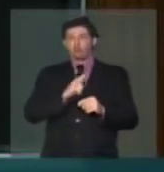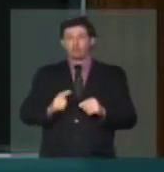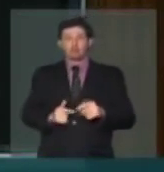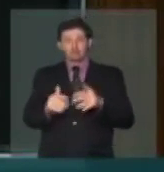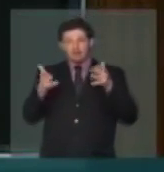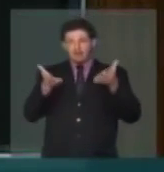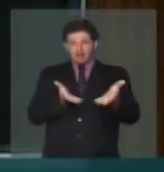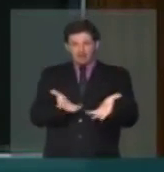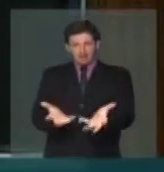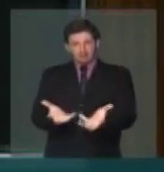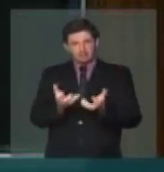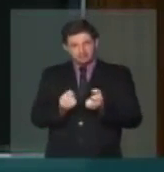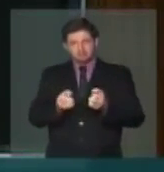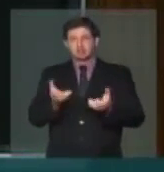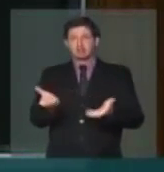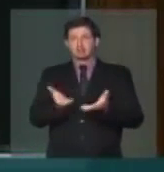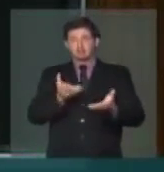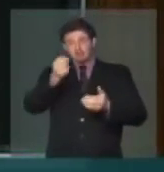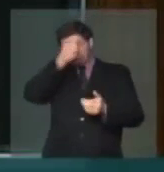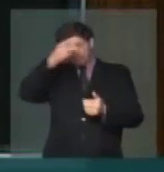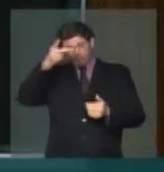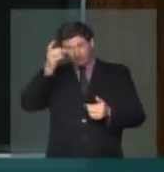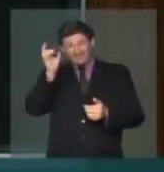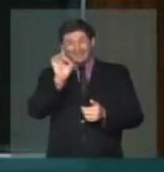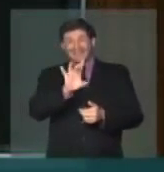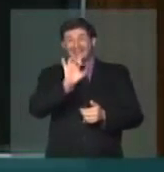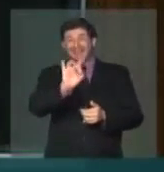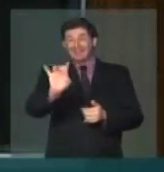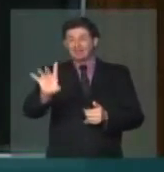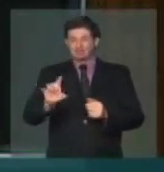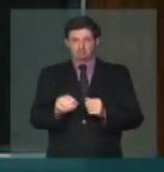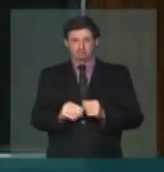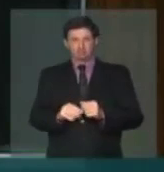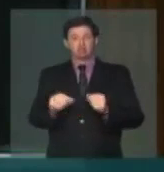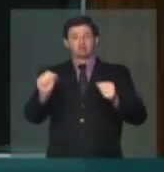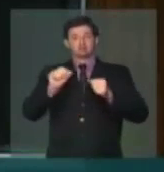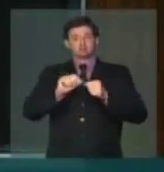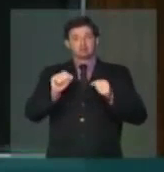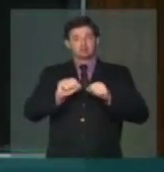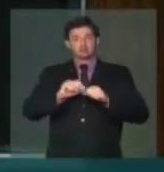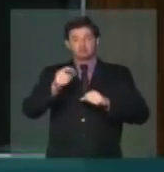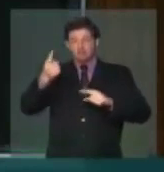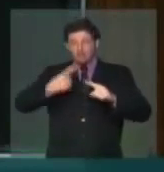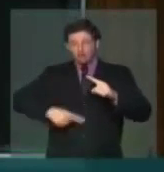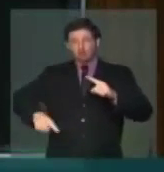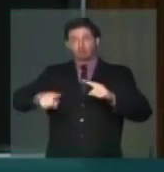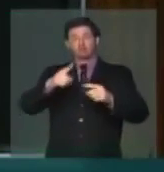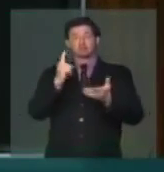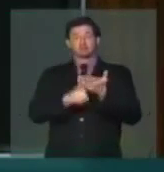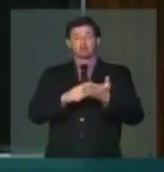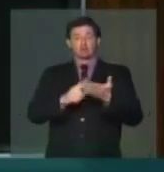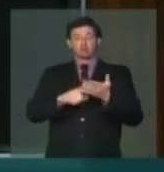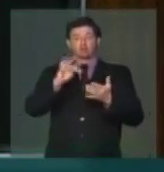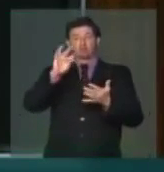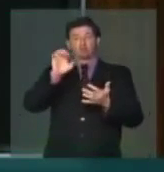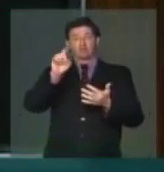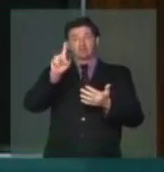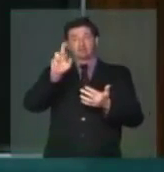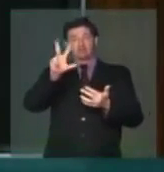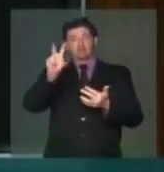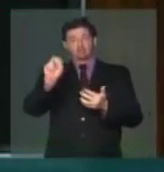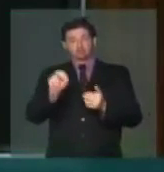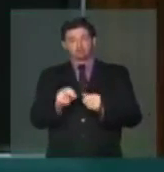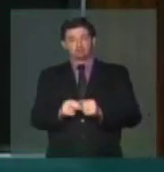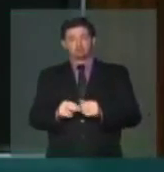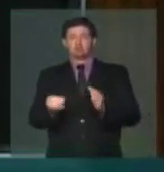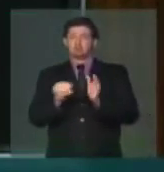atenção às prefeituras, tem feito uma verdadeira renovação no Pacto Federativo e que